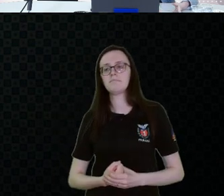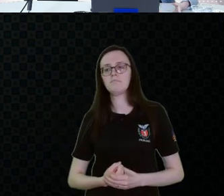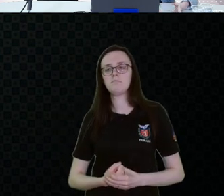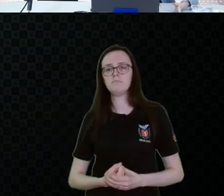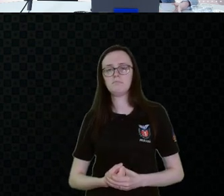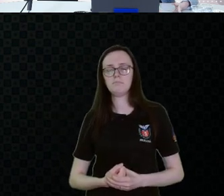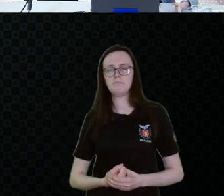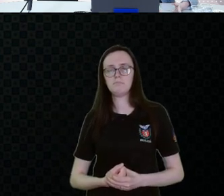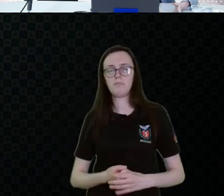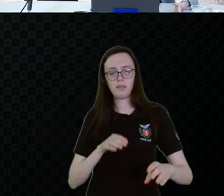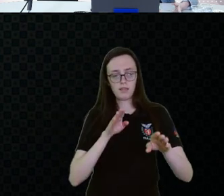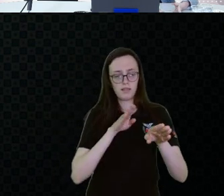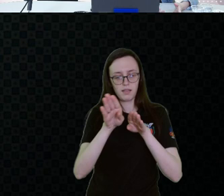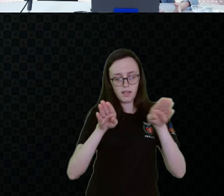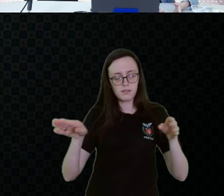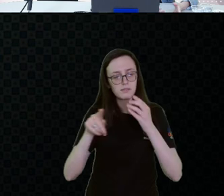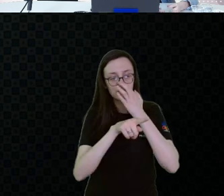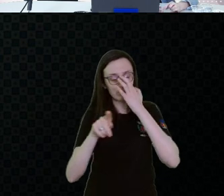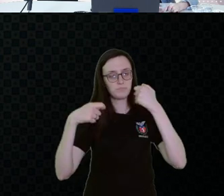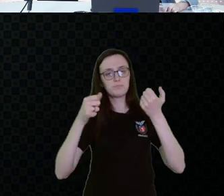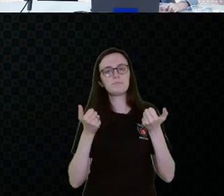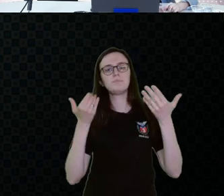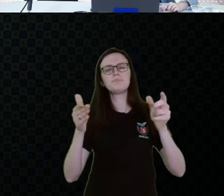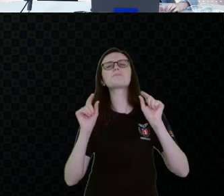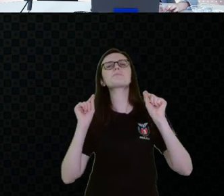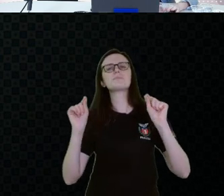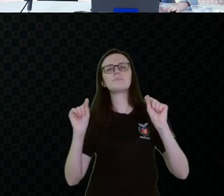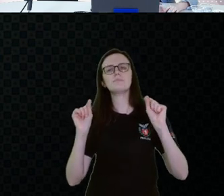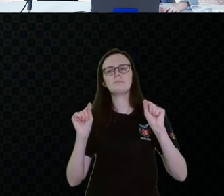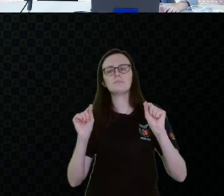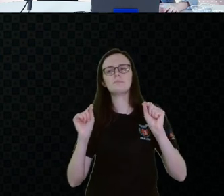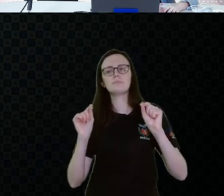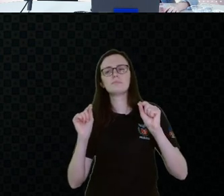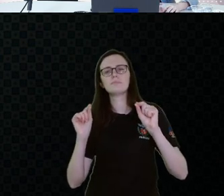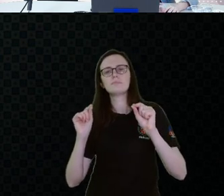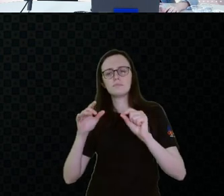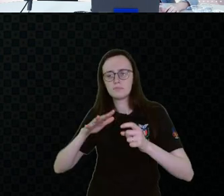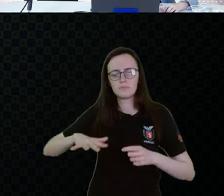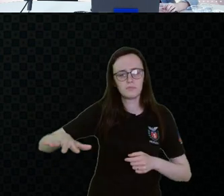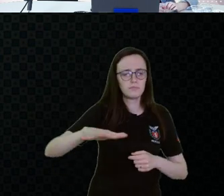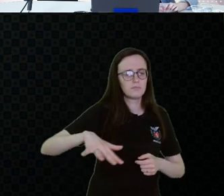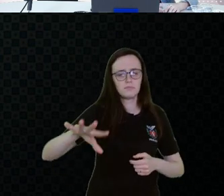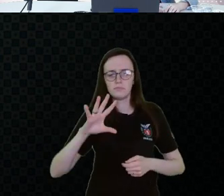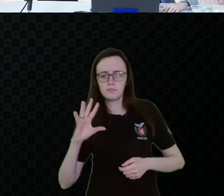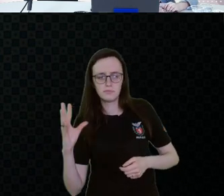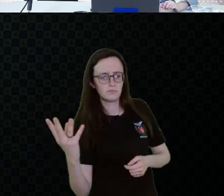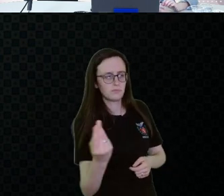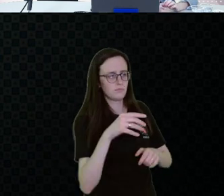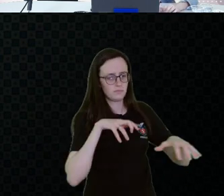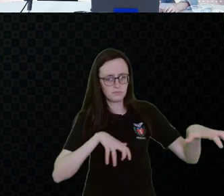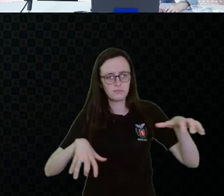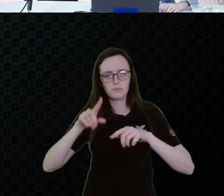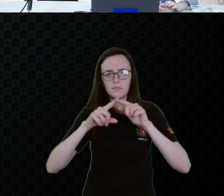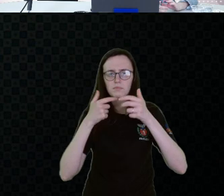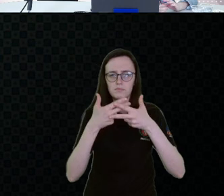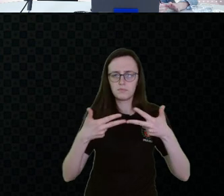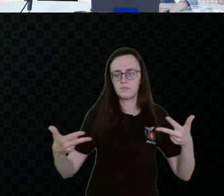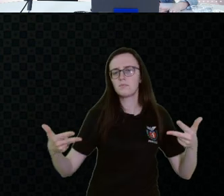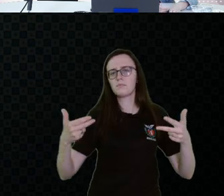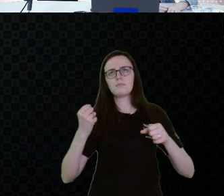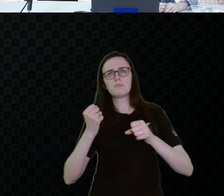Pra essa acessibilidade, tem que proporcionar em todos os espaços, mobiliários, equipamentos,